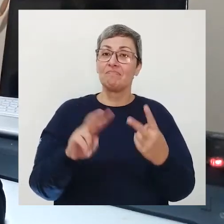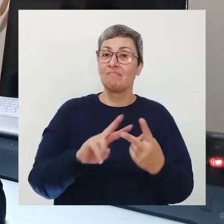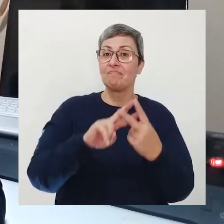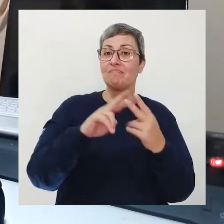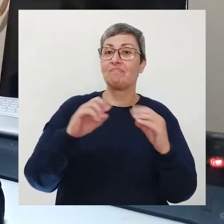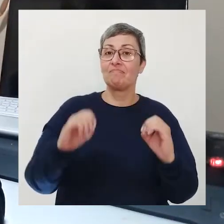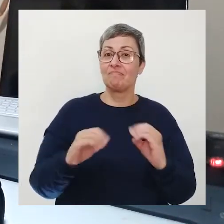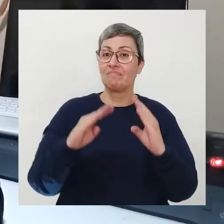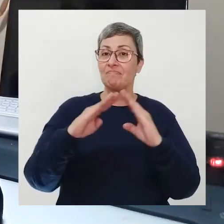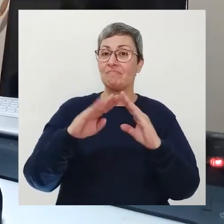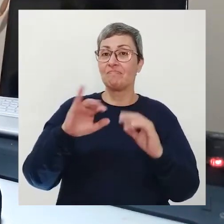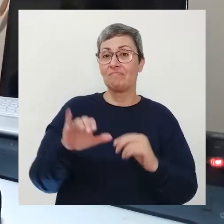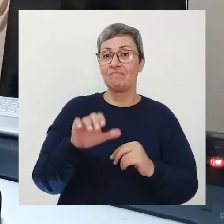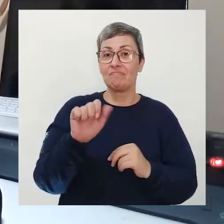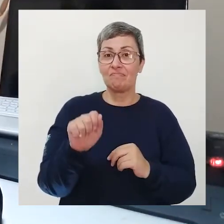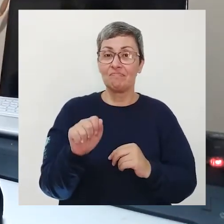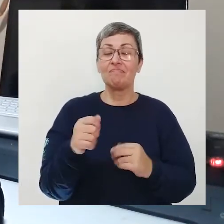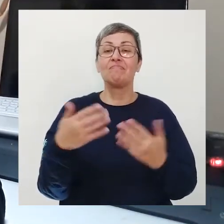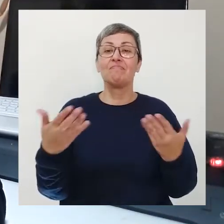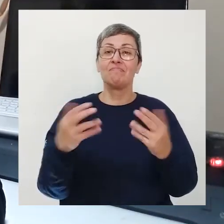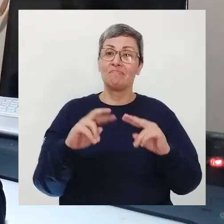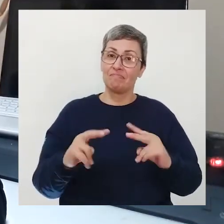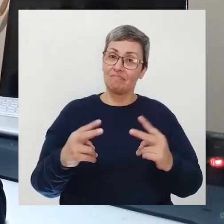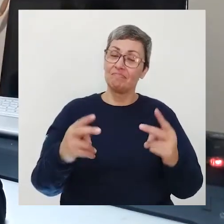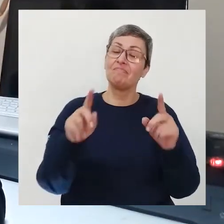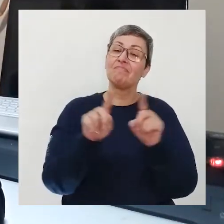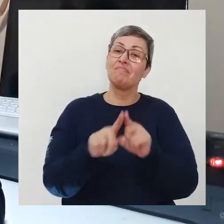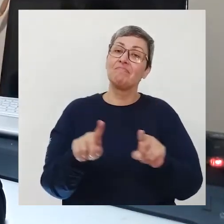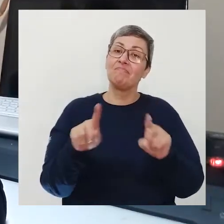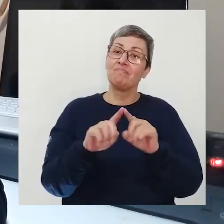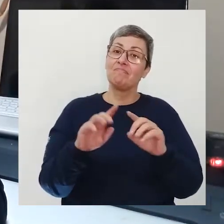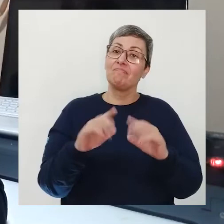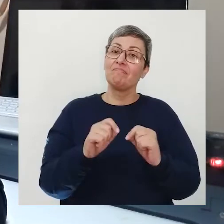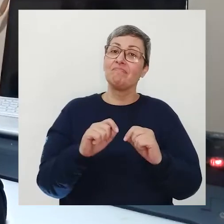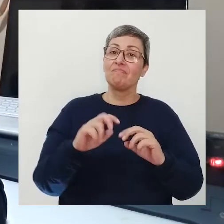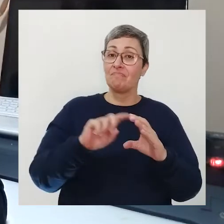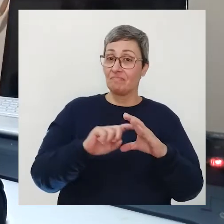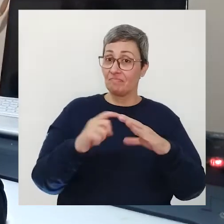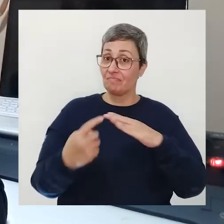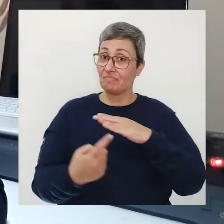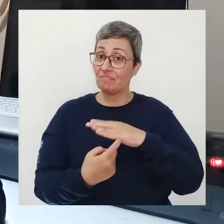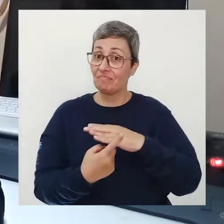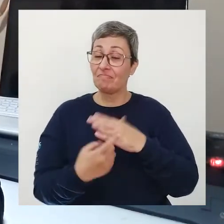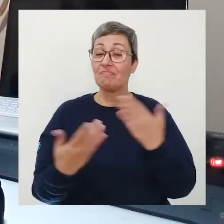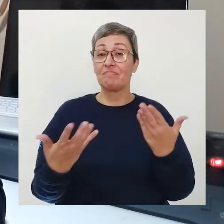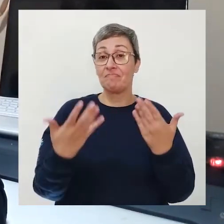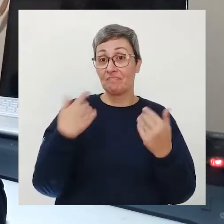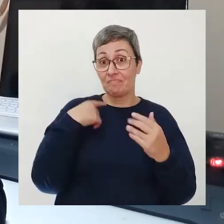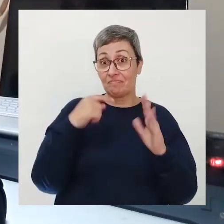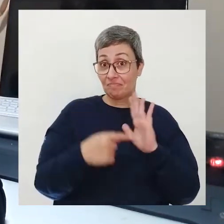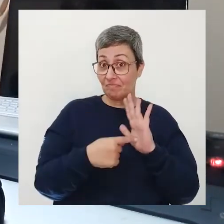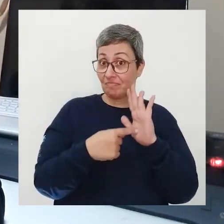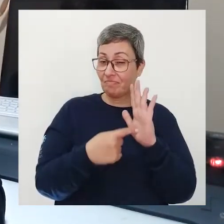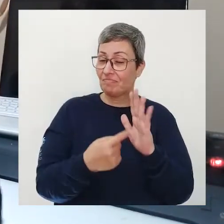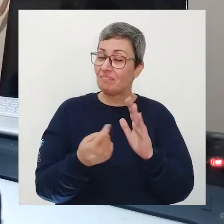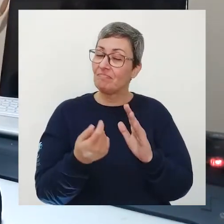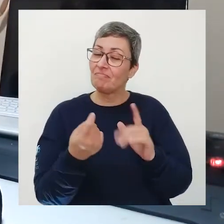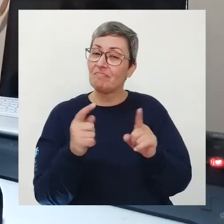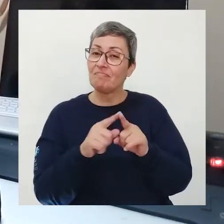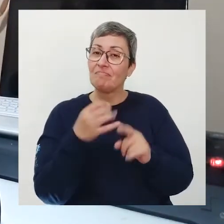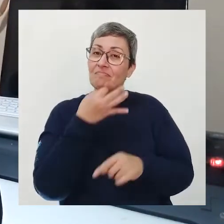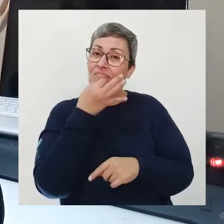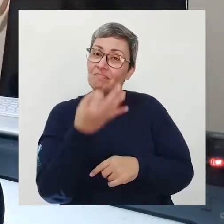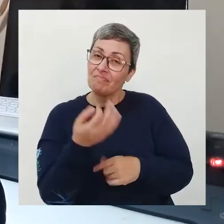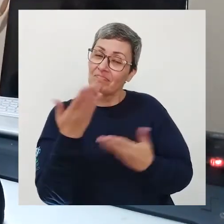hashtag saberes em casa aeja compartilhe também nas suas redes sociais eu quero trazer aqui um pouco da sua